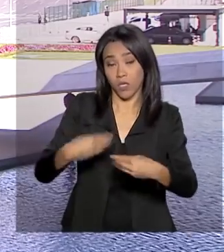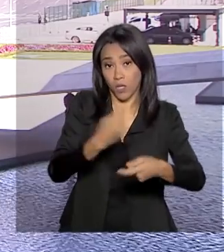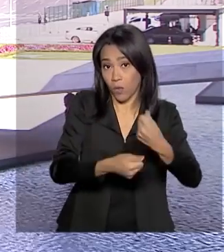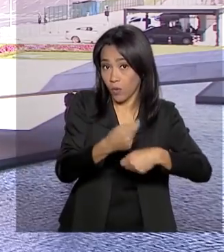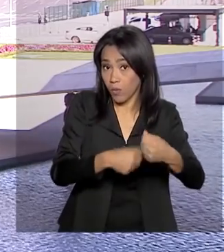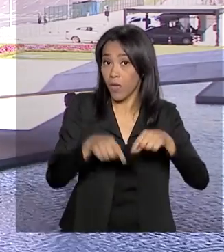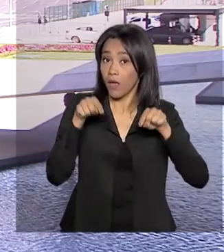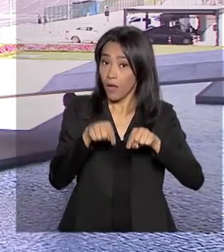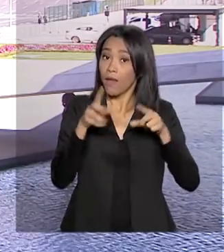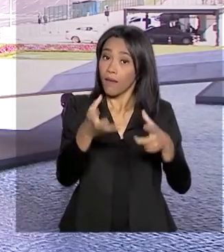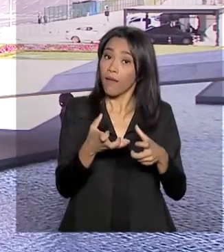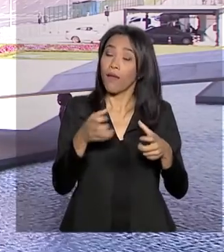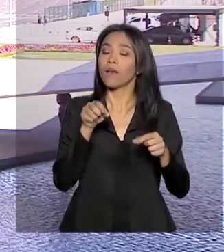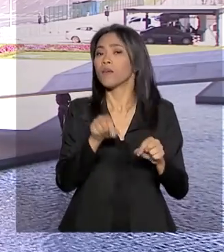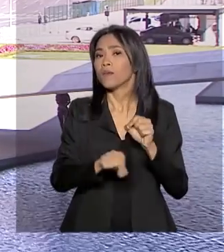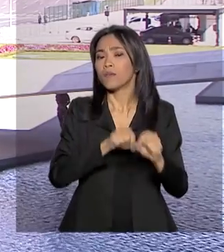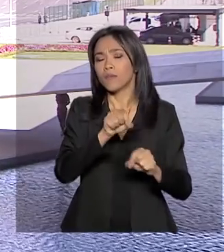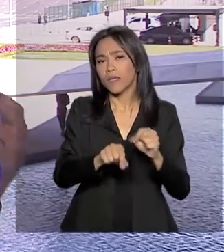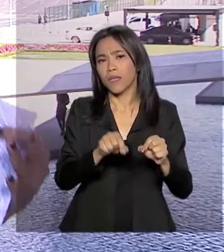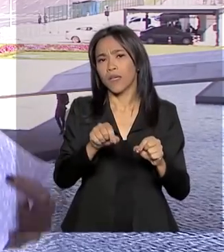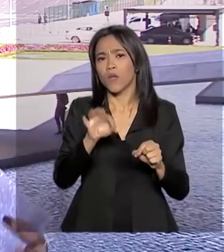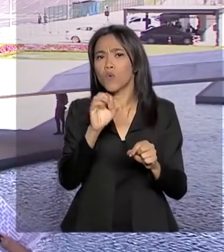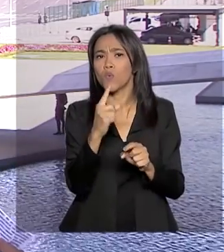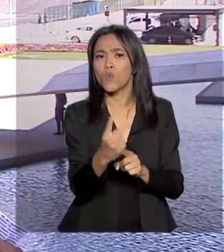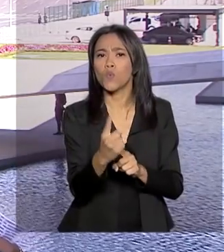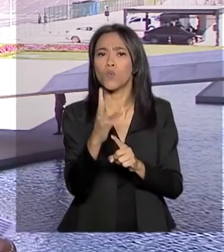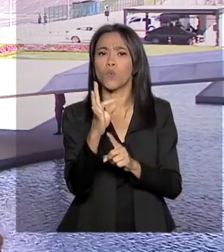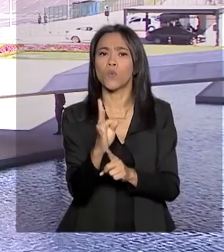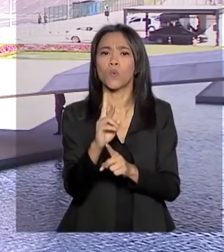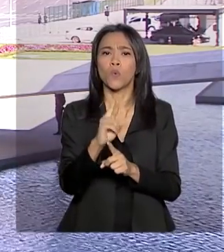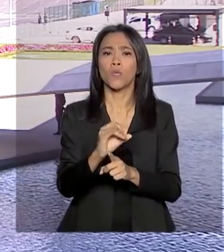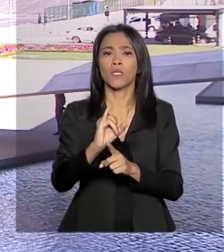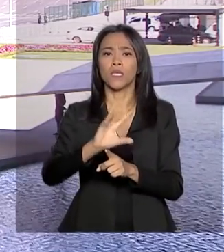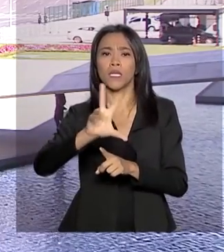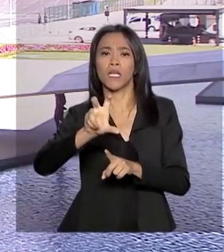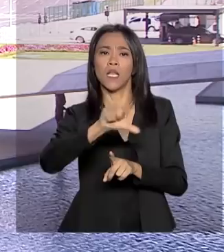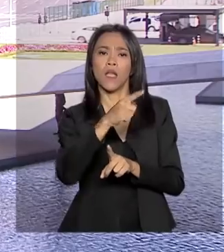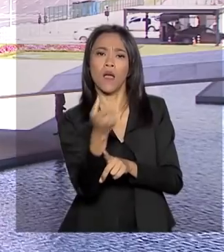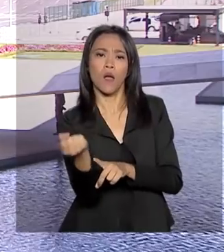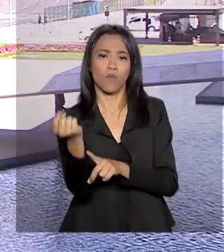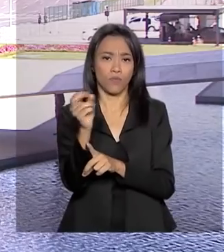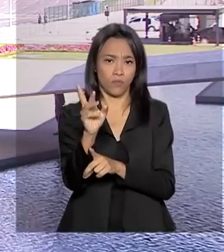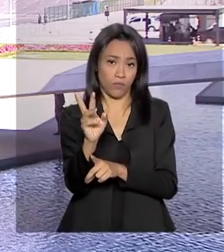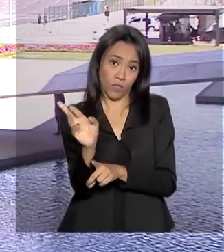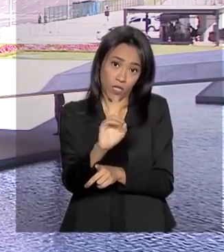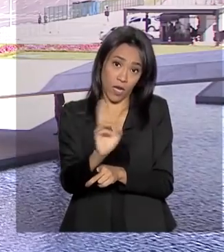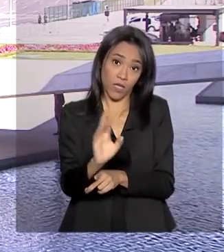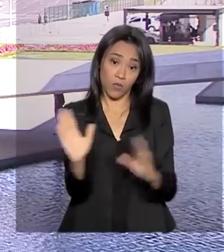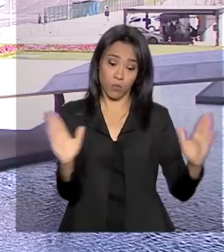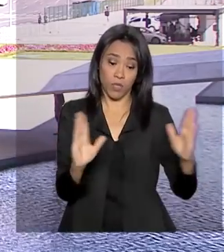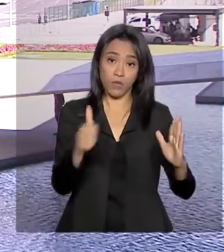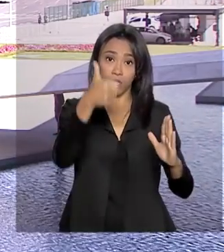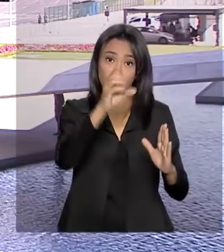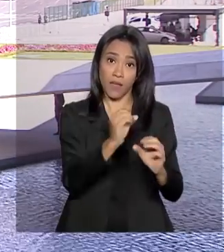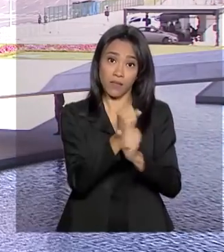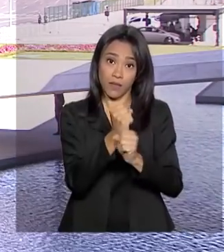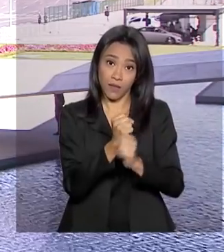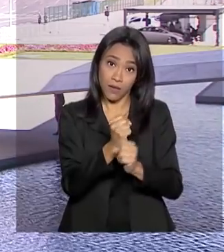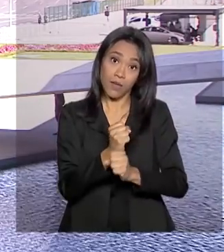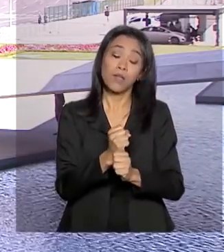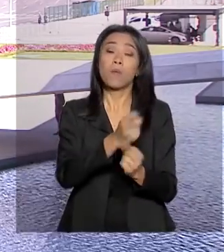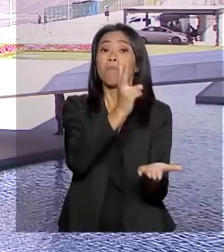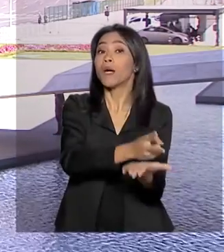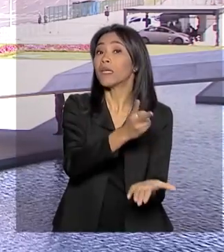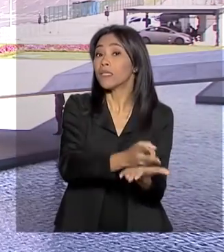previsão inicial de economia que ultrapassa R 1 trilhão em 10 anos. Para isso, vai ter que brigar pela aprovação do texto